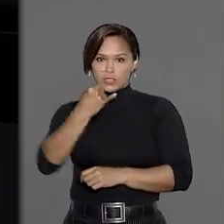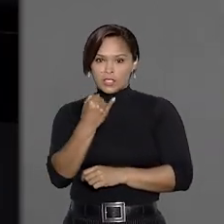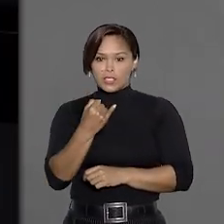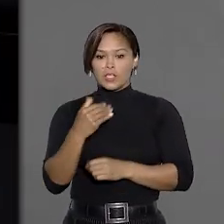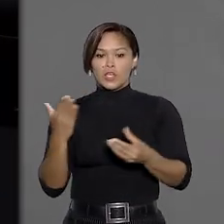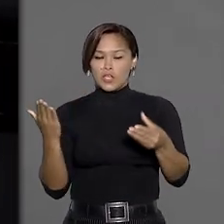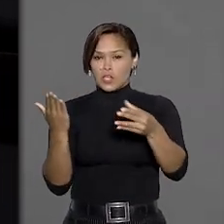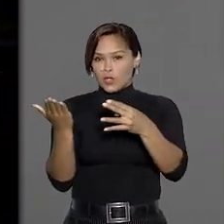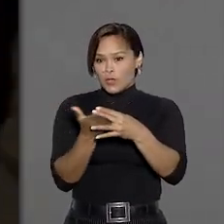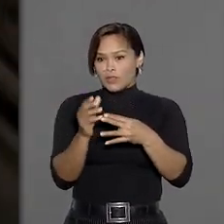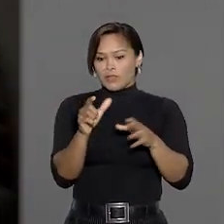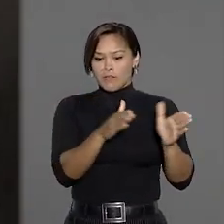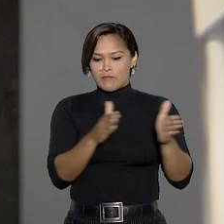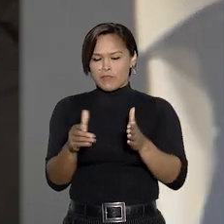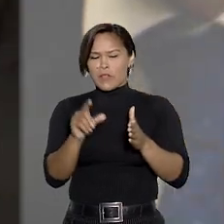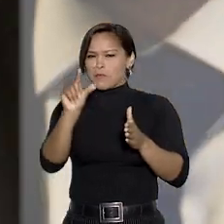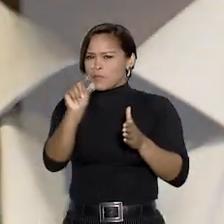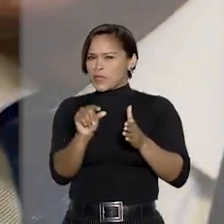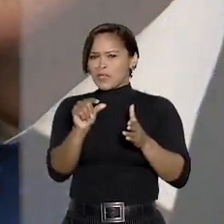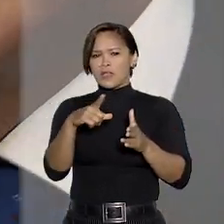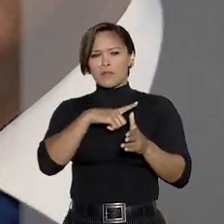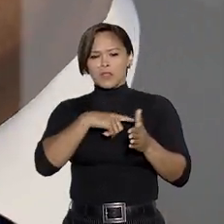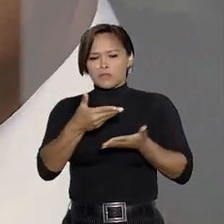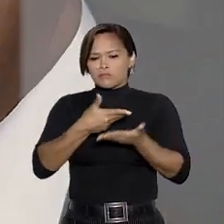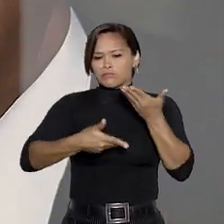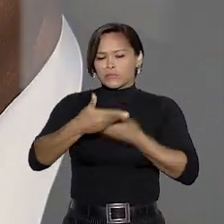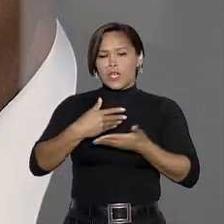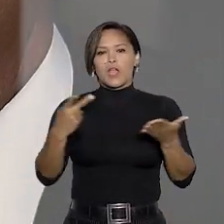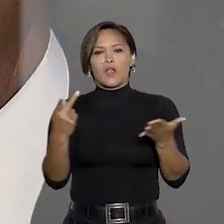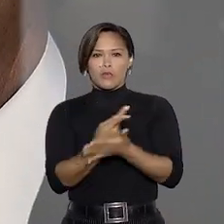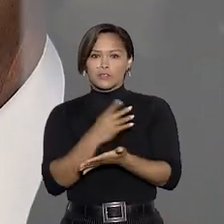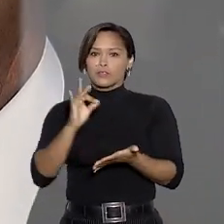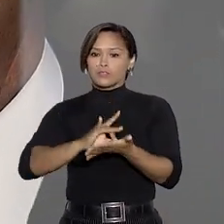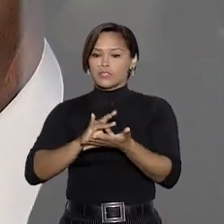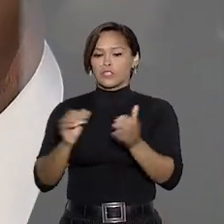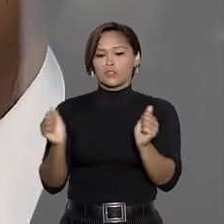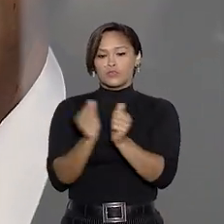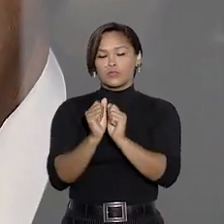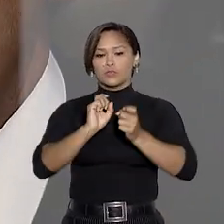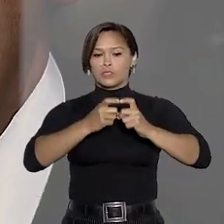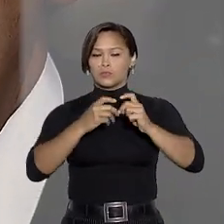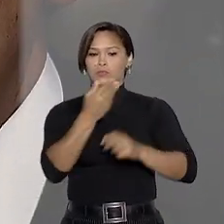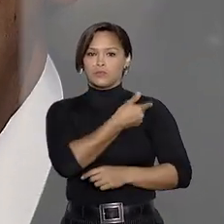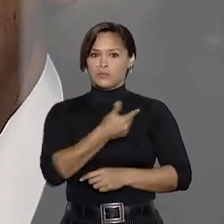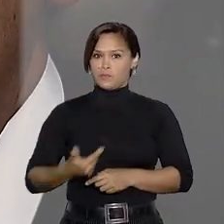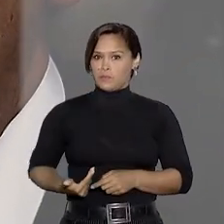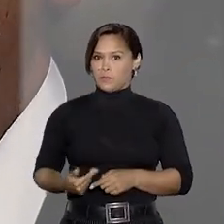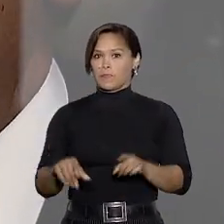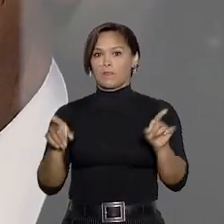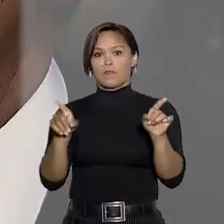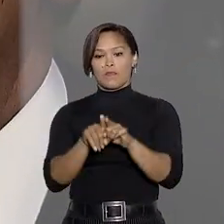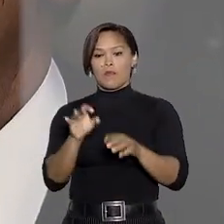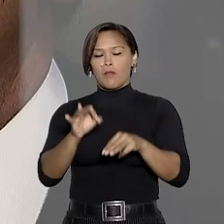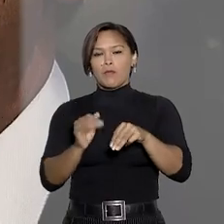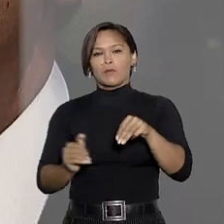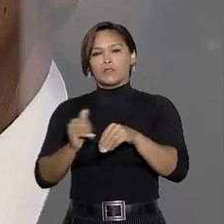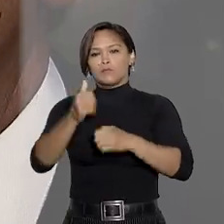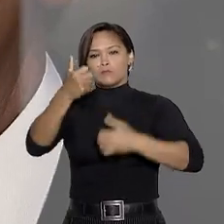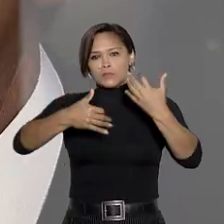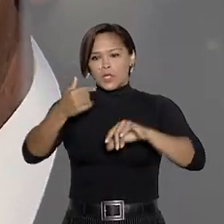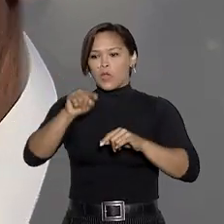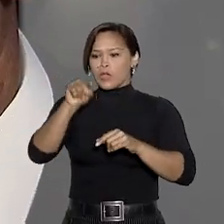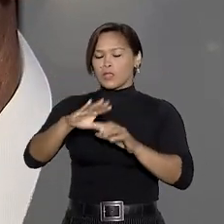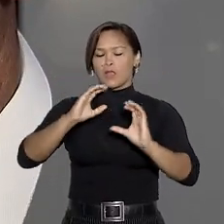e que o intervalo de tempo foi pequeno para que houvesse uma negociação eficaz com a administração pública. Além disso, o ministro